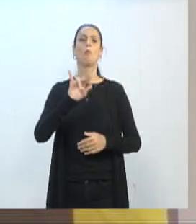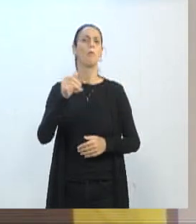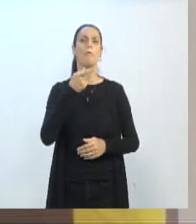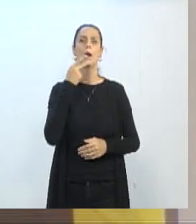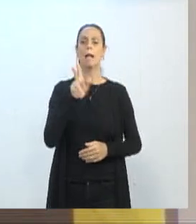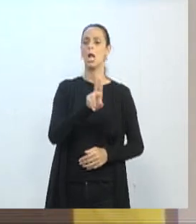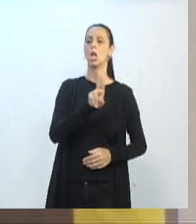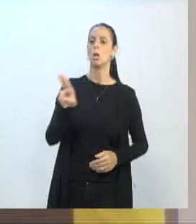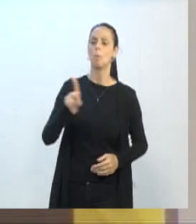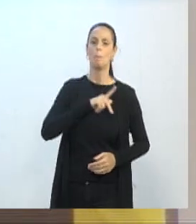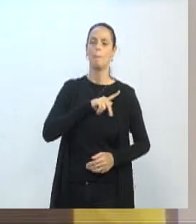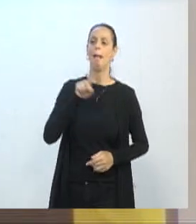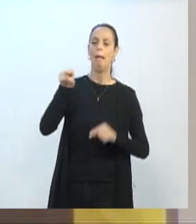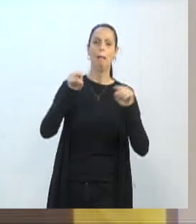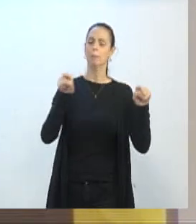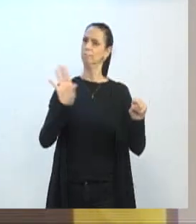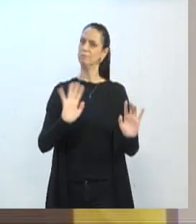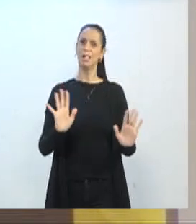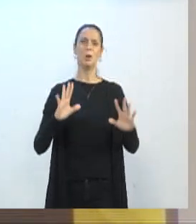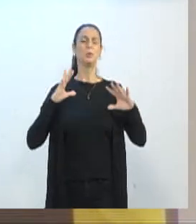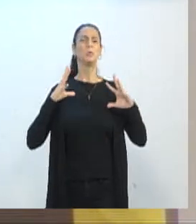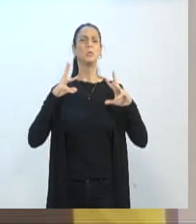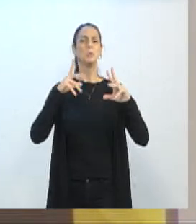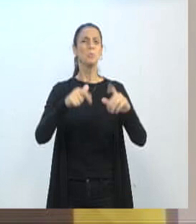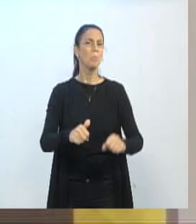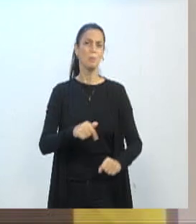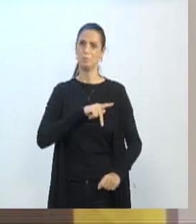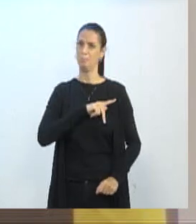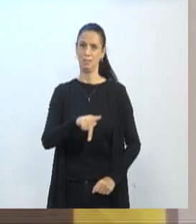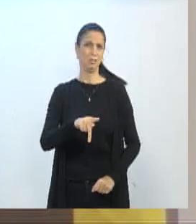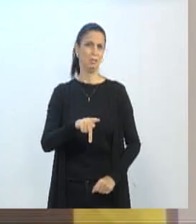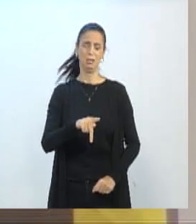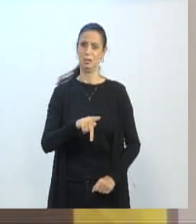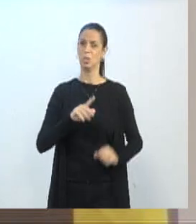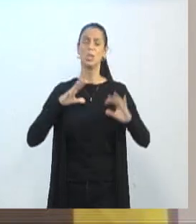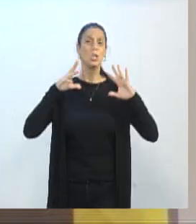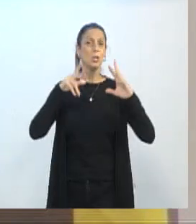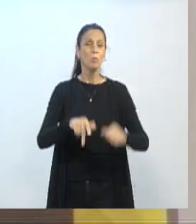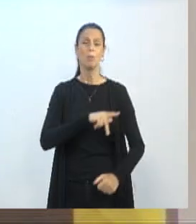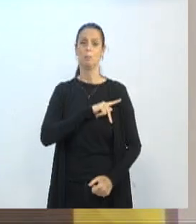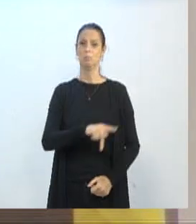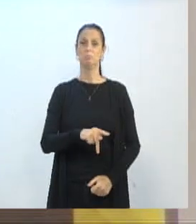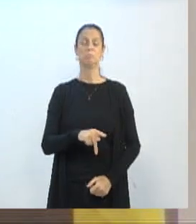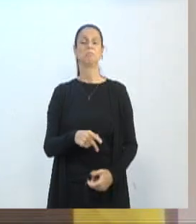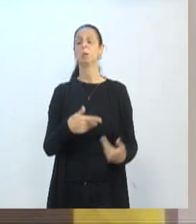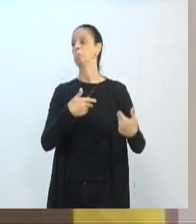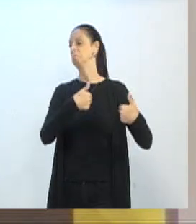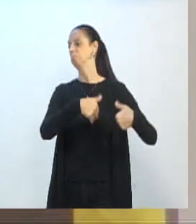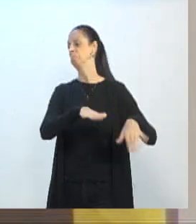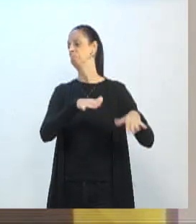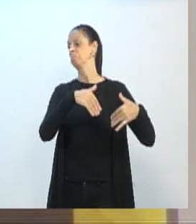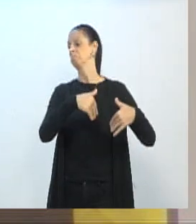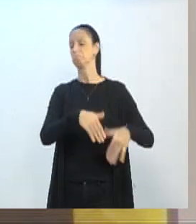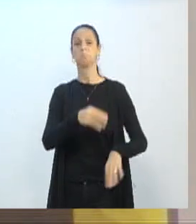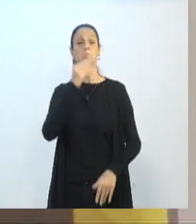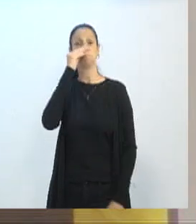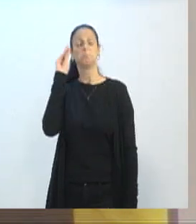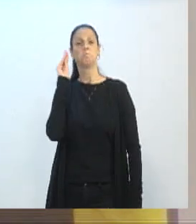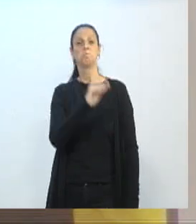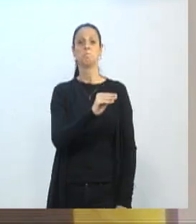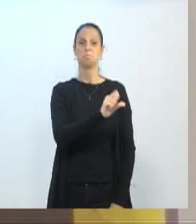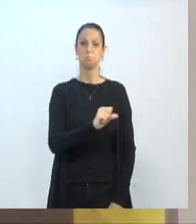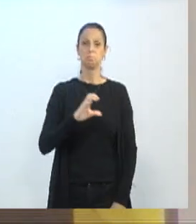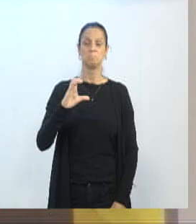falando em nenhum presidente, todos os últimos, viraram as costas para o Estado de Santa Catarina